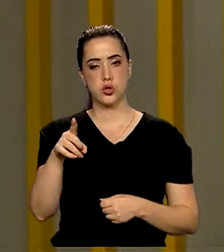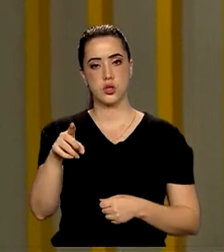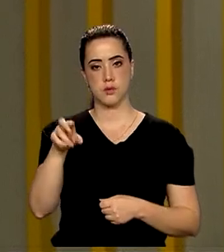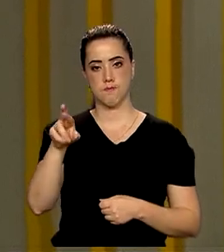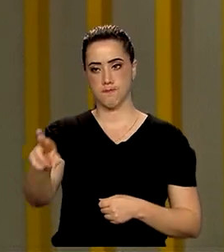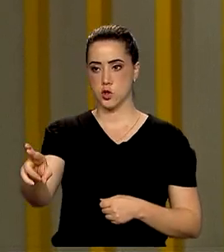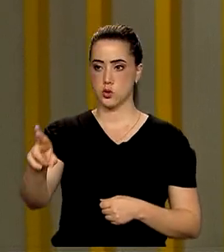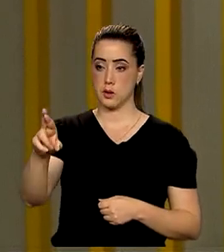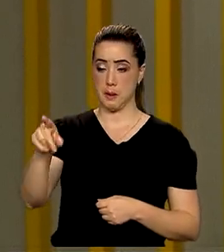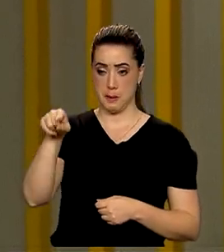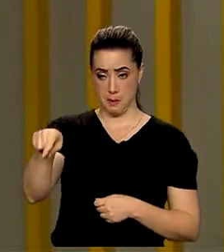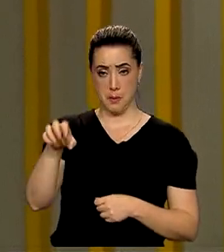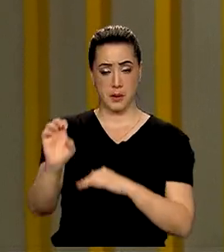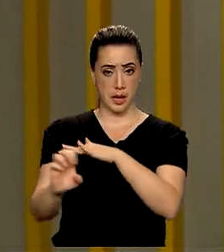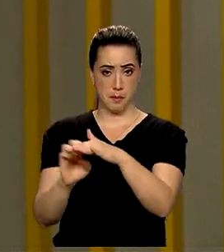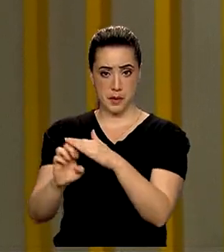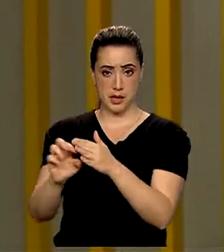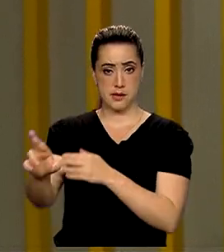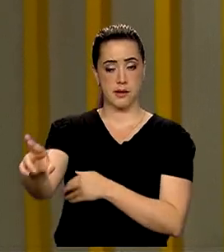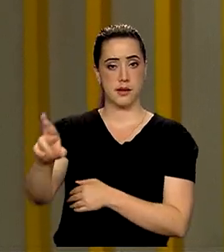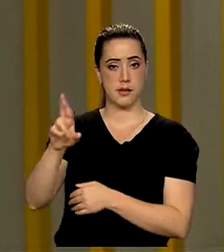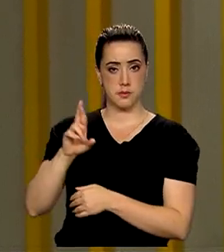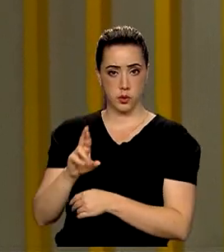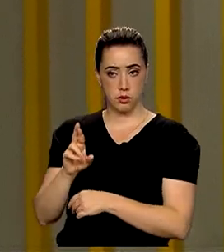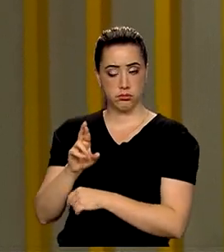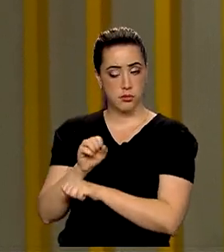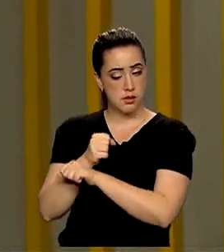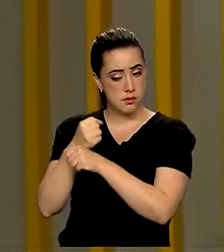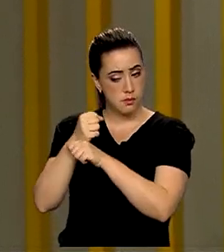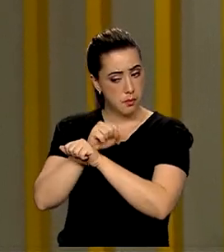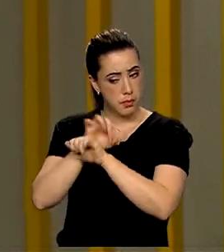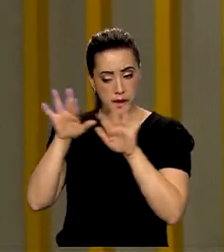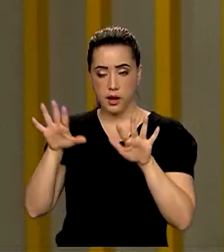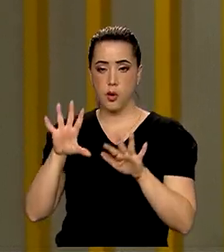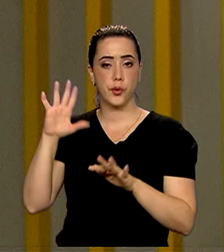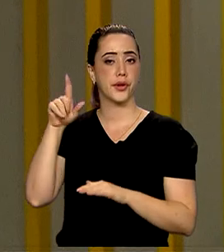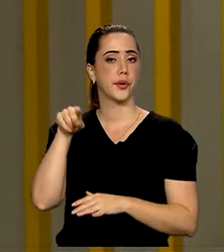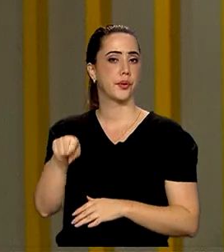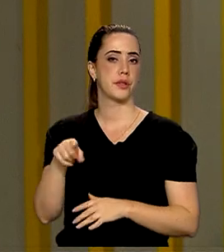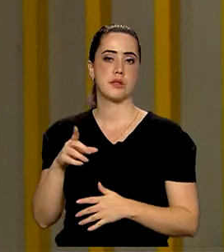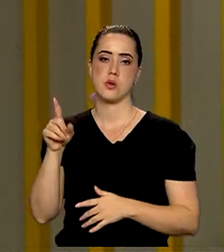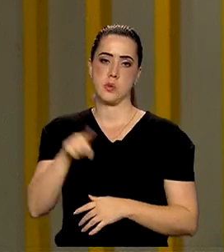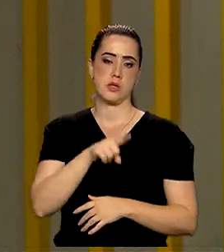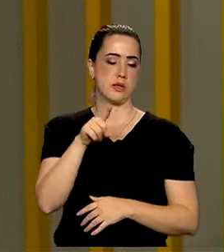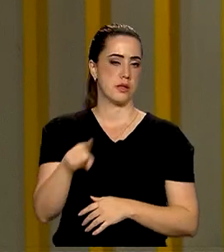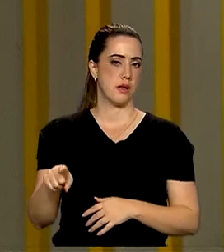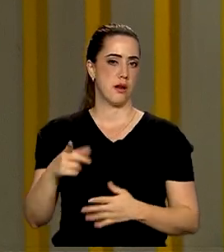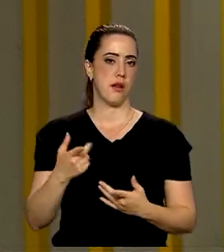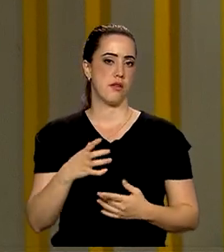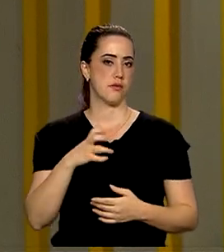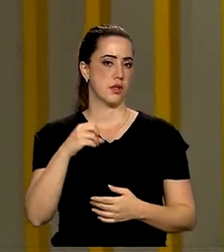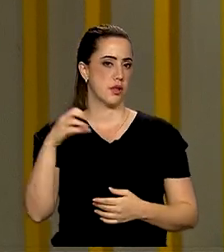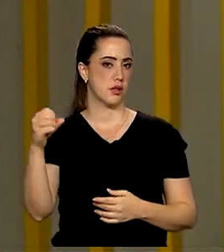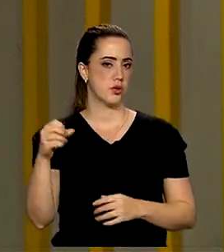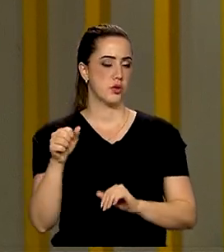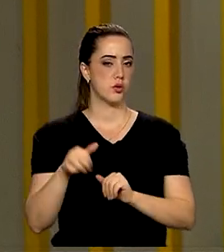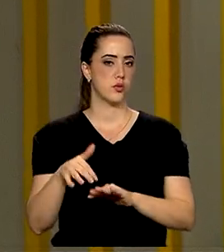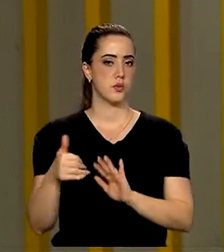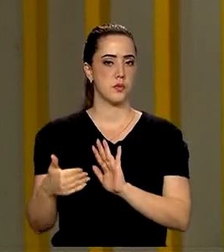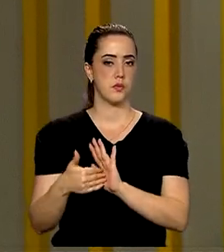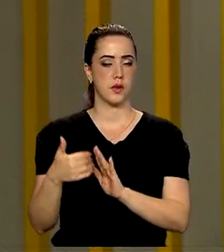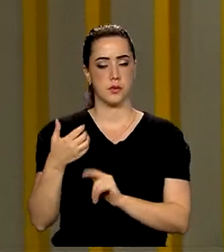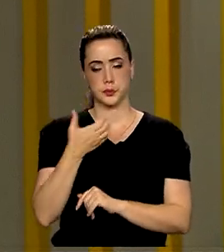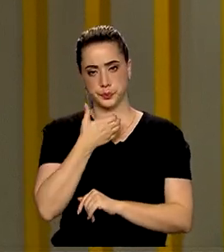para a 123 Milhas apresentar esclarecimentos sobre a suspensão dos pacotes promocionais no período de setembro a